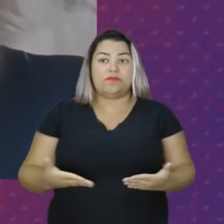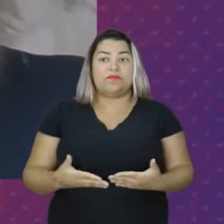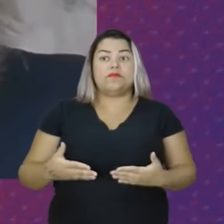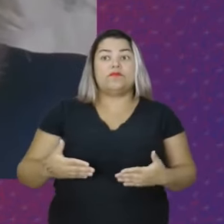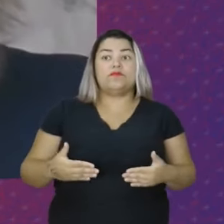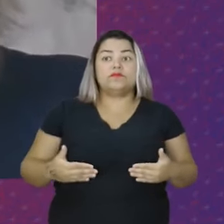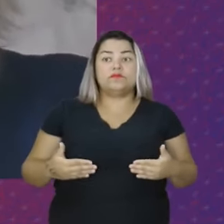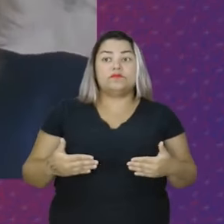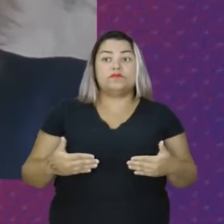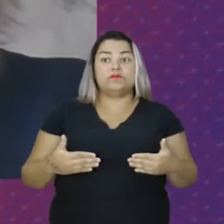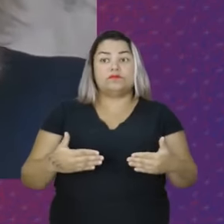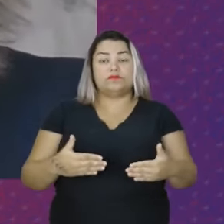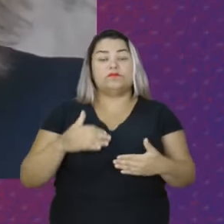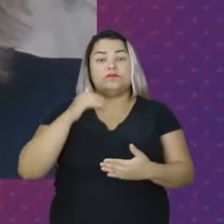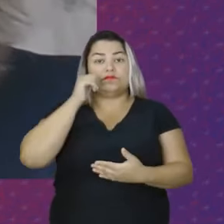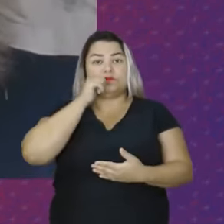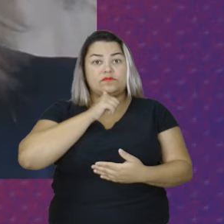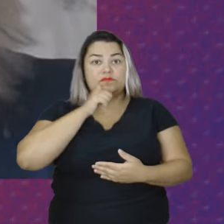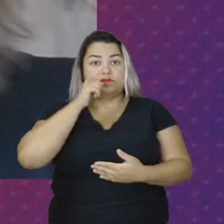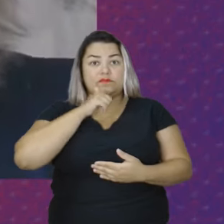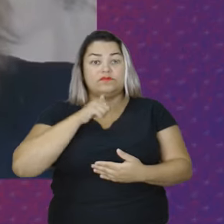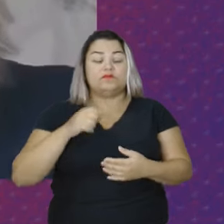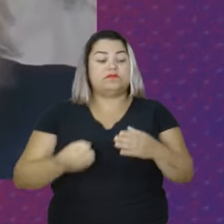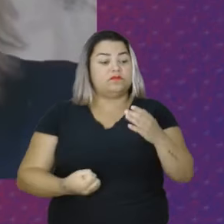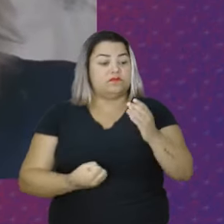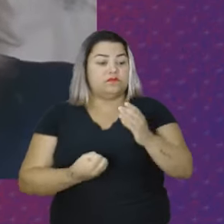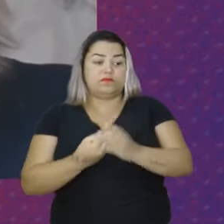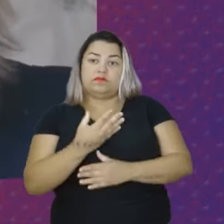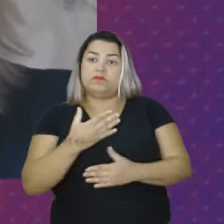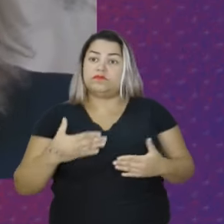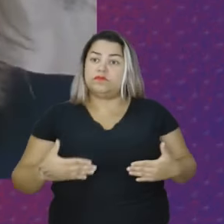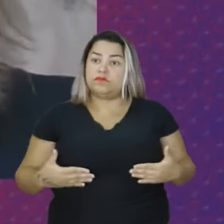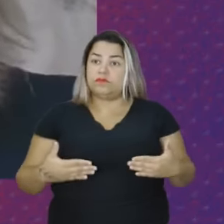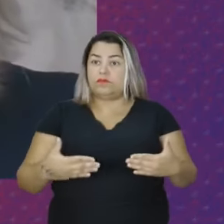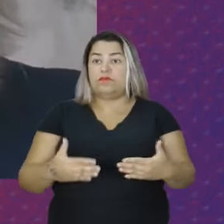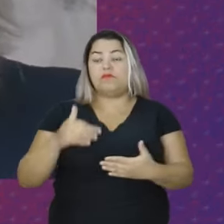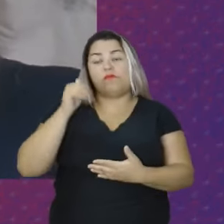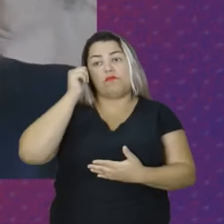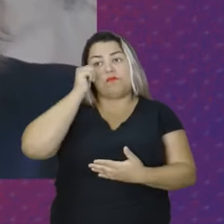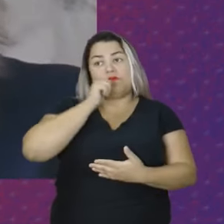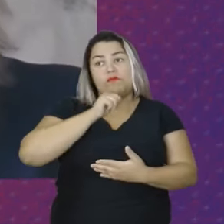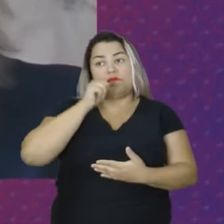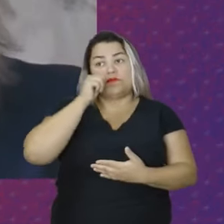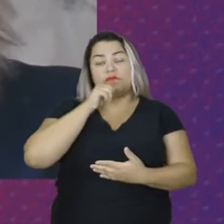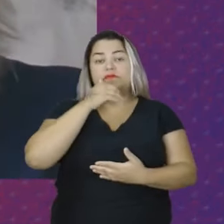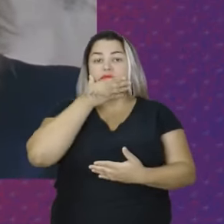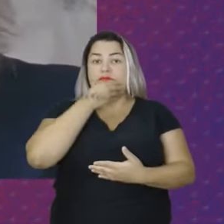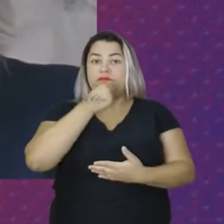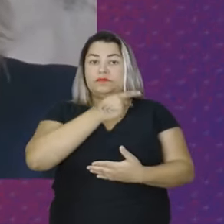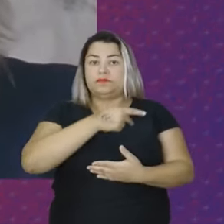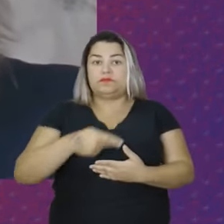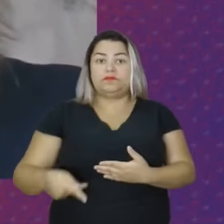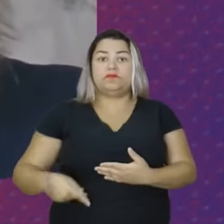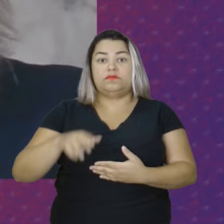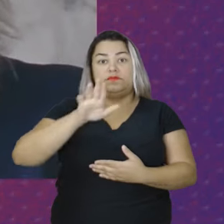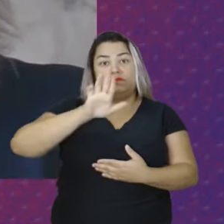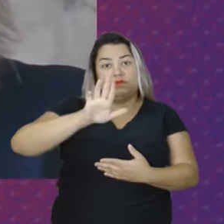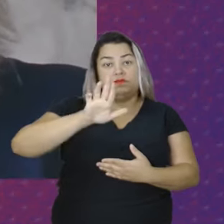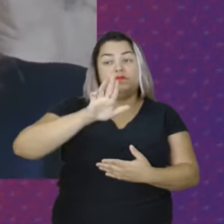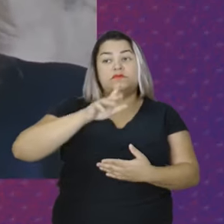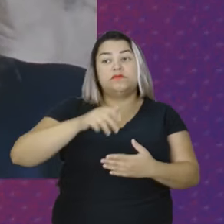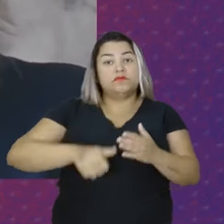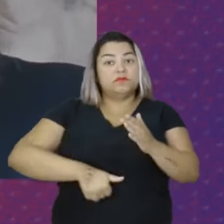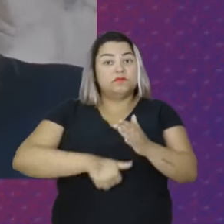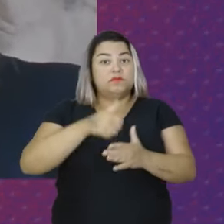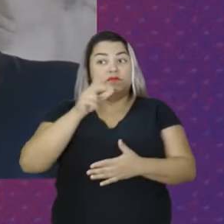Ministério das Mulheres, no recentemente criado Ministério das Mulheres pelo presidente Lula é a primeira vez que o